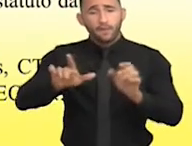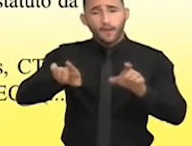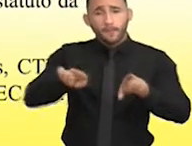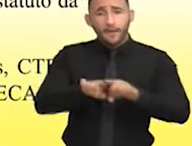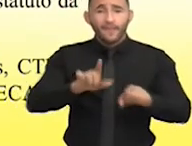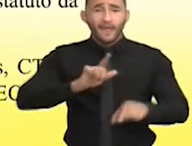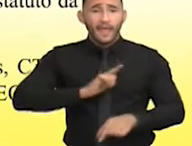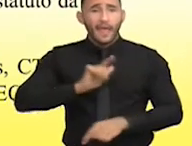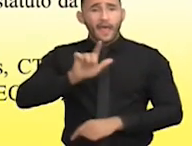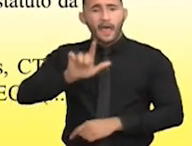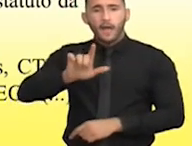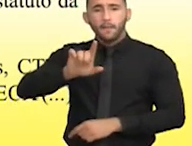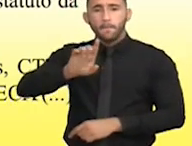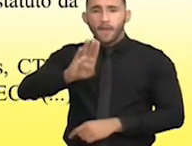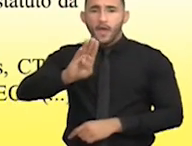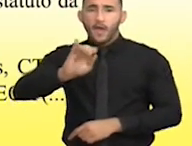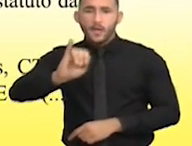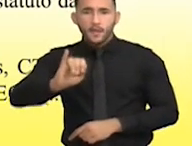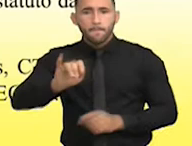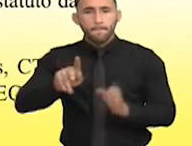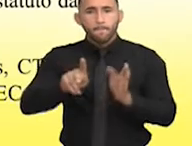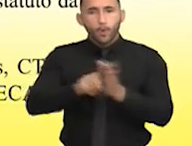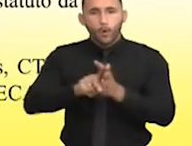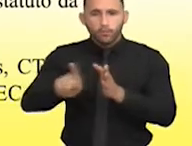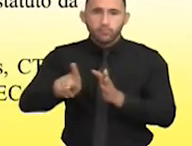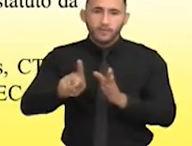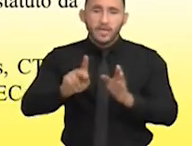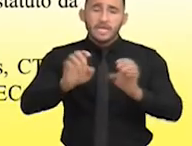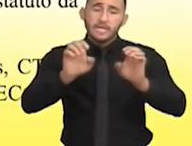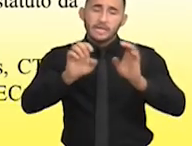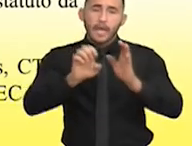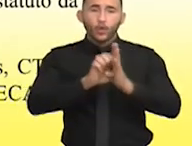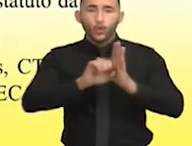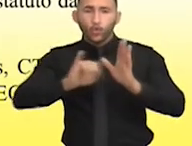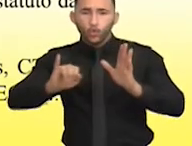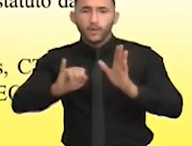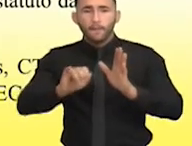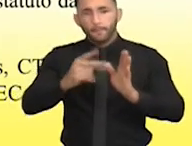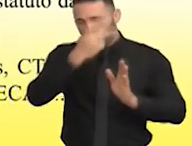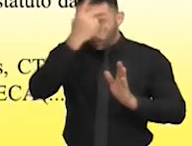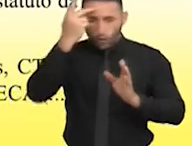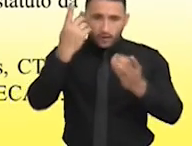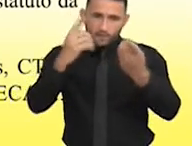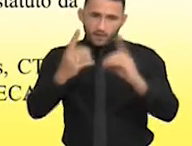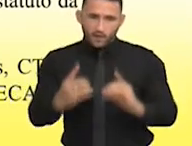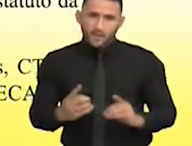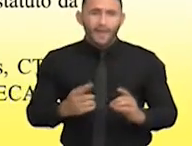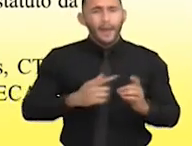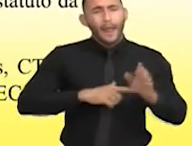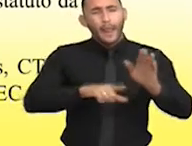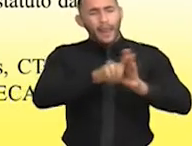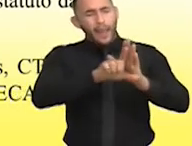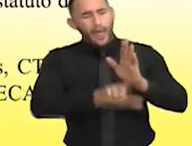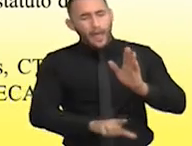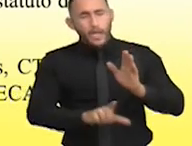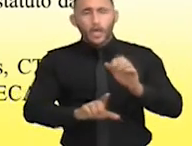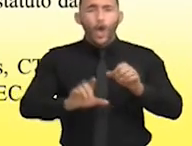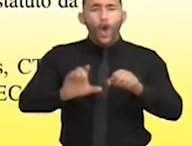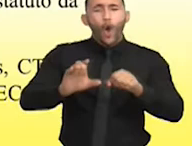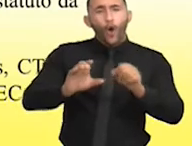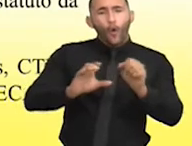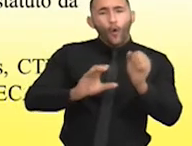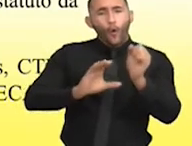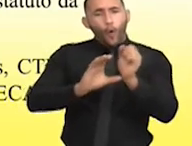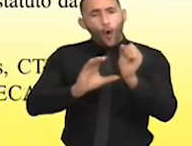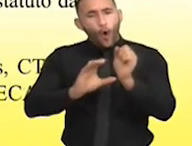Inclusão, também conhecida como Estatuto da Pessoa com Deficiência, e leis e códigos infraconstitucionais que estão abaixo da nossa Constituição,